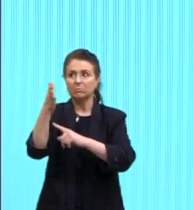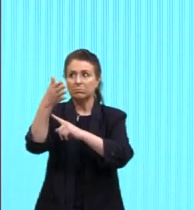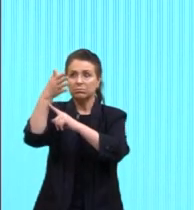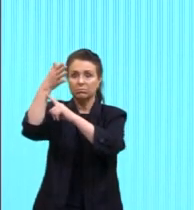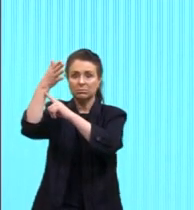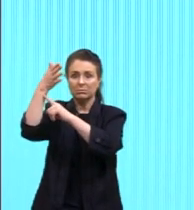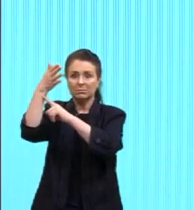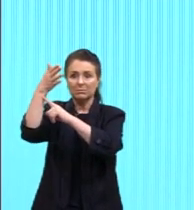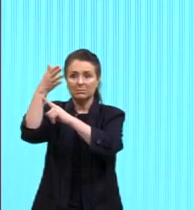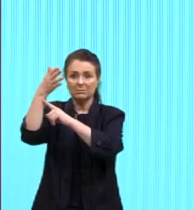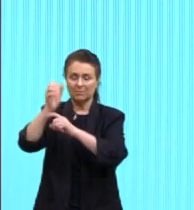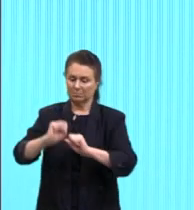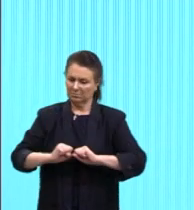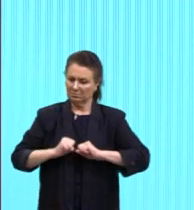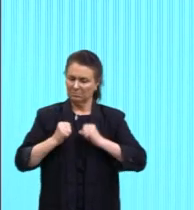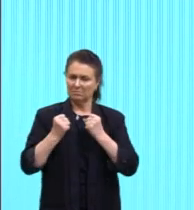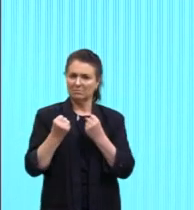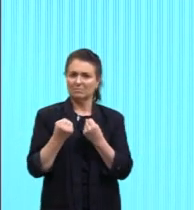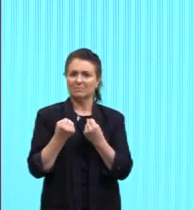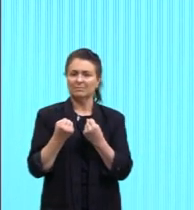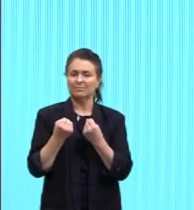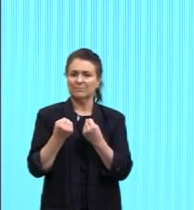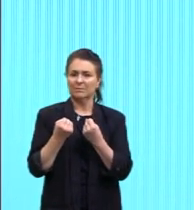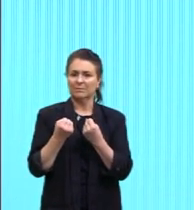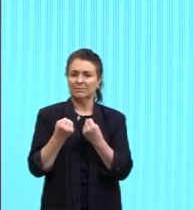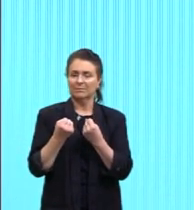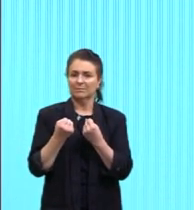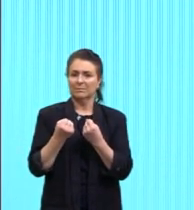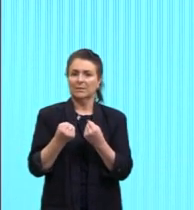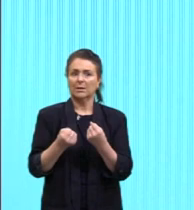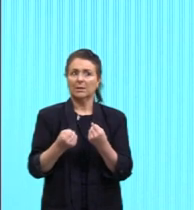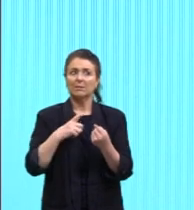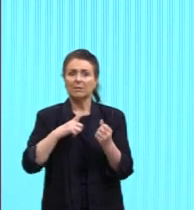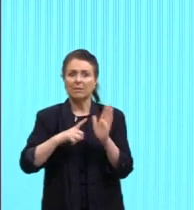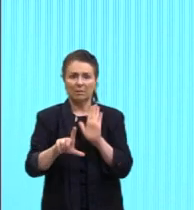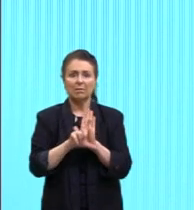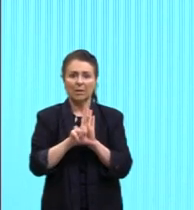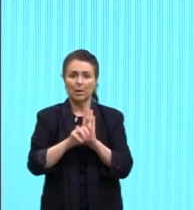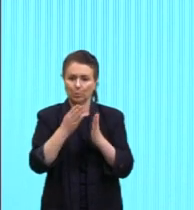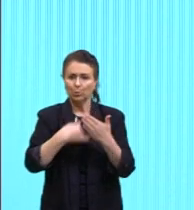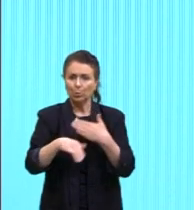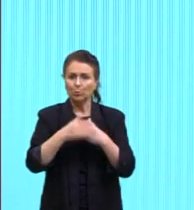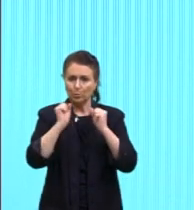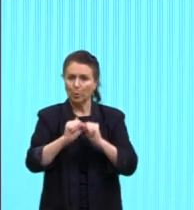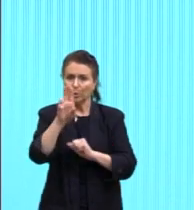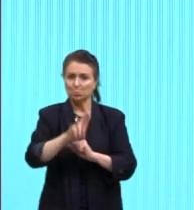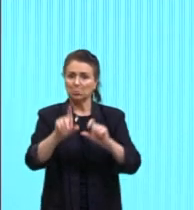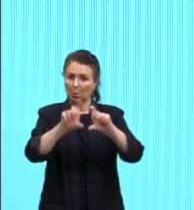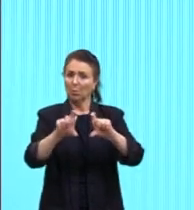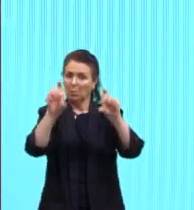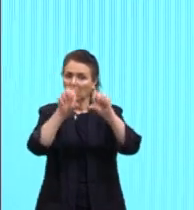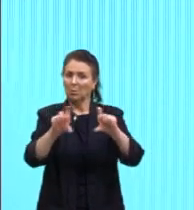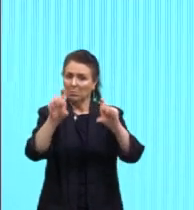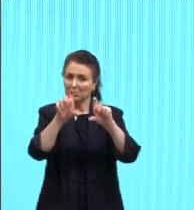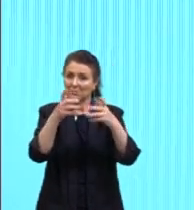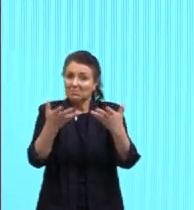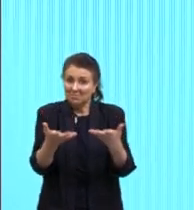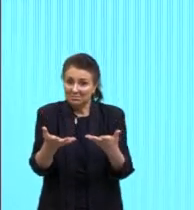enfim, potente e, por lei, permitida a todos. E tem aqui também